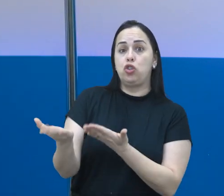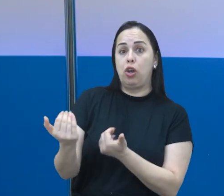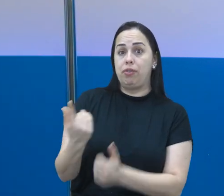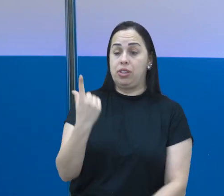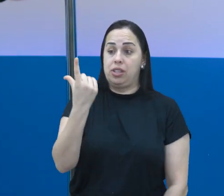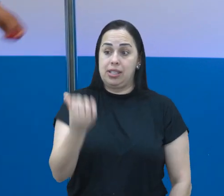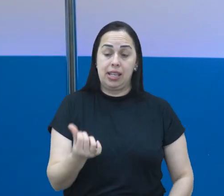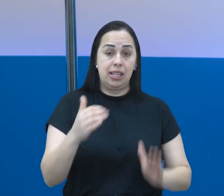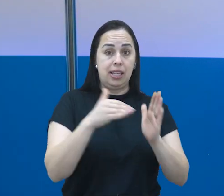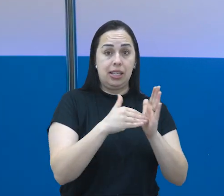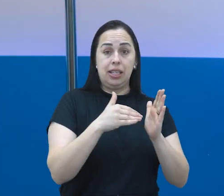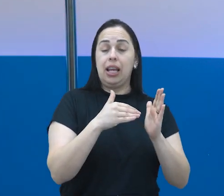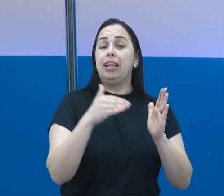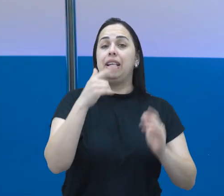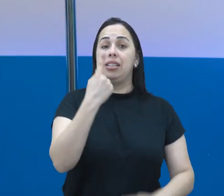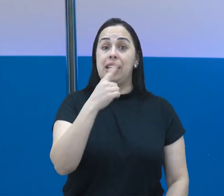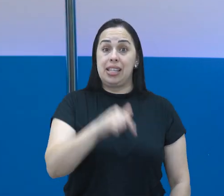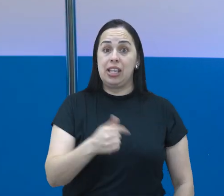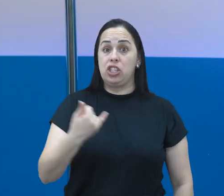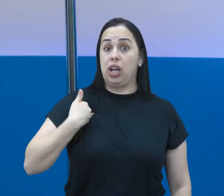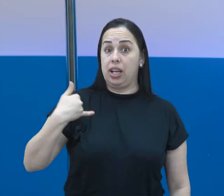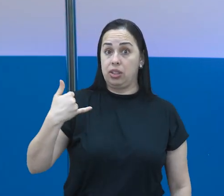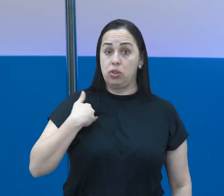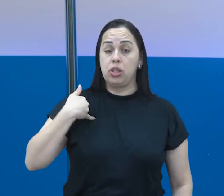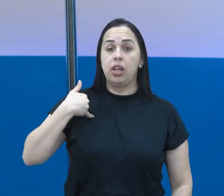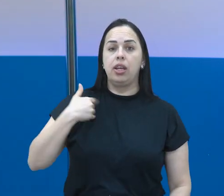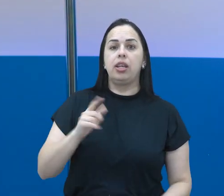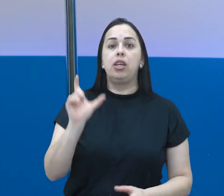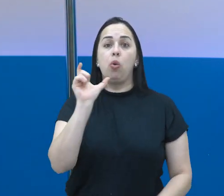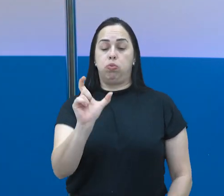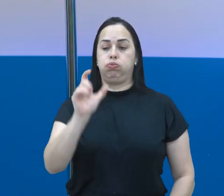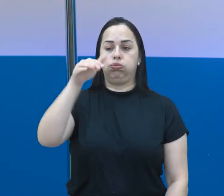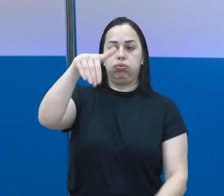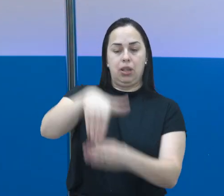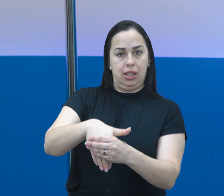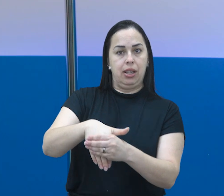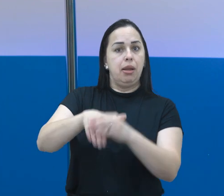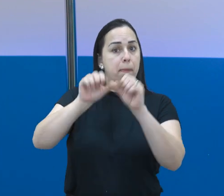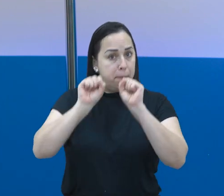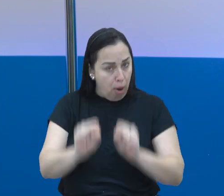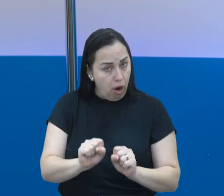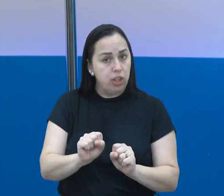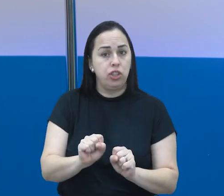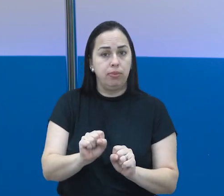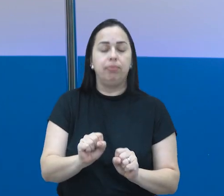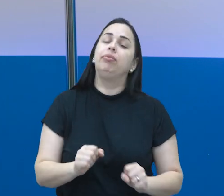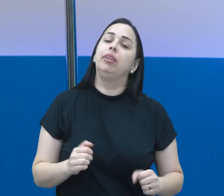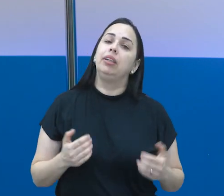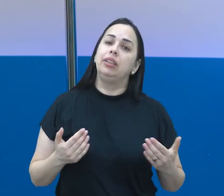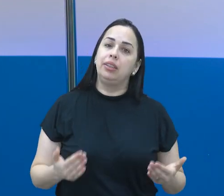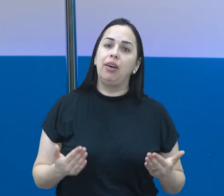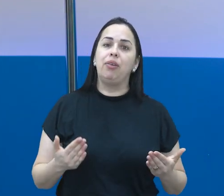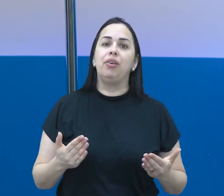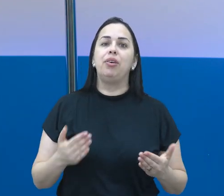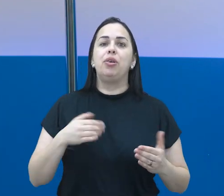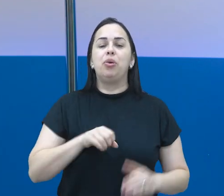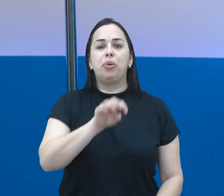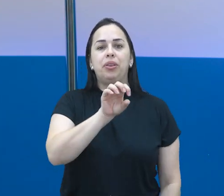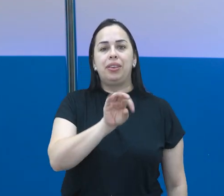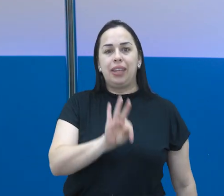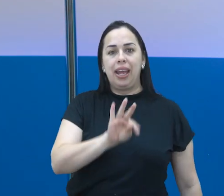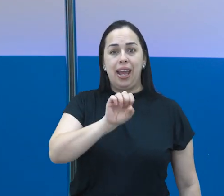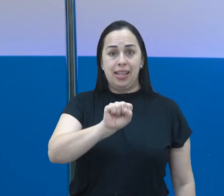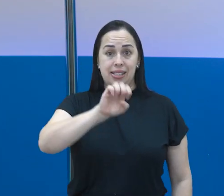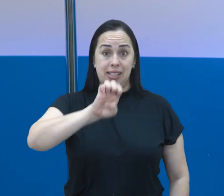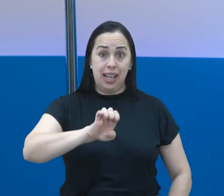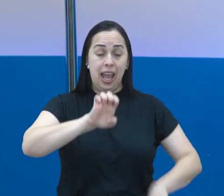de 16 e 17 anos que tiraram o título de eleitor e, portanto, podem votar esse ano. De acordo com o Tribunal